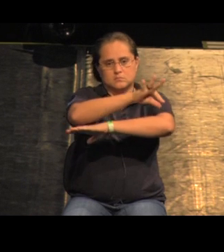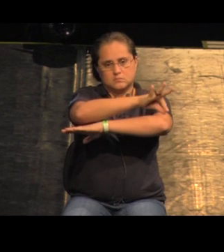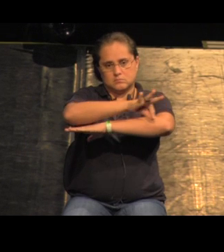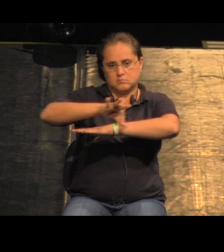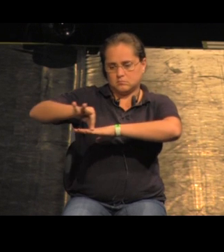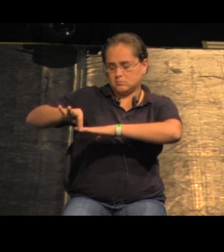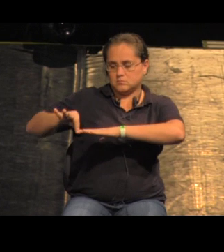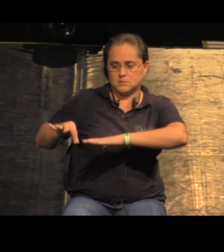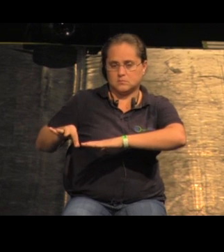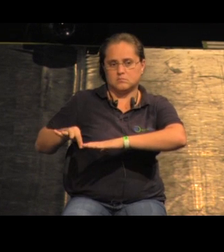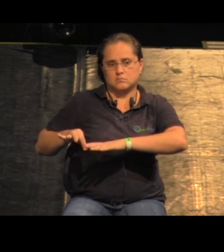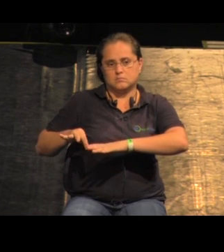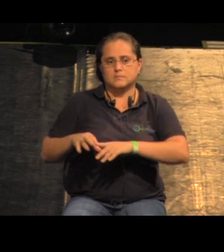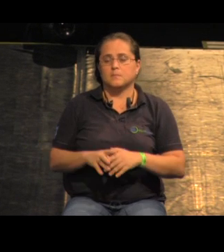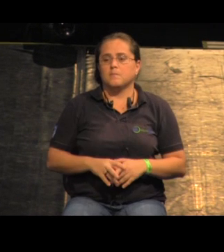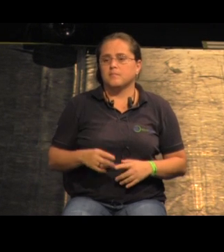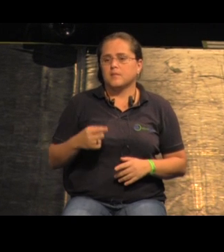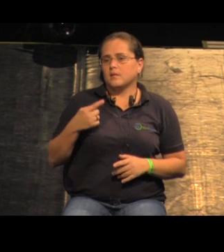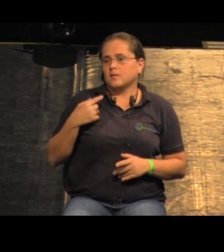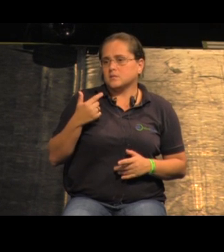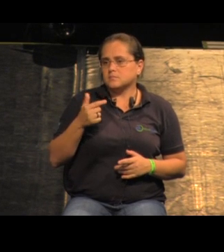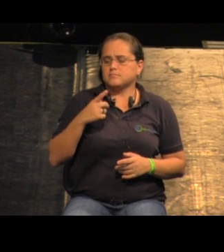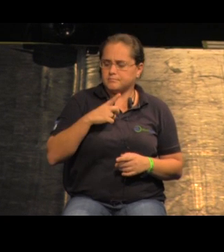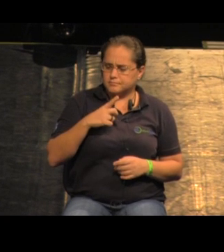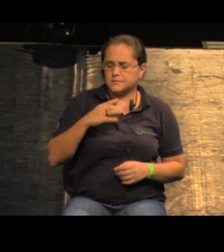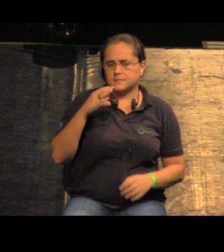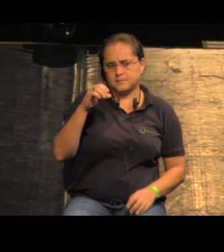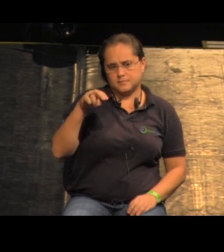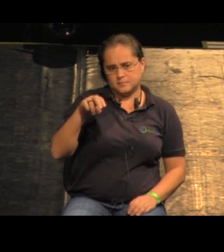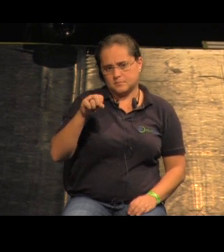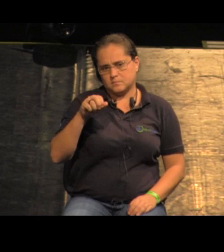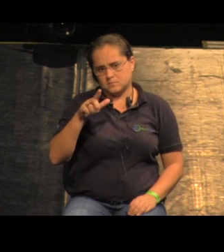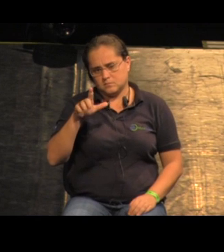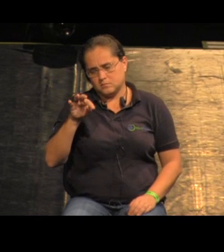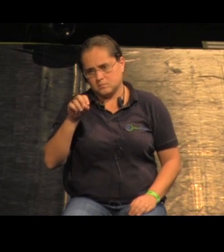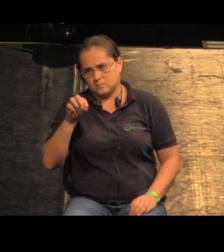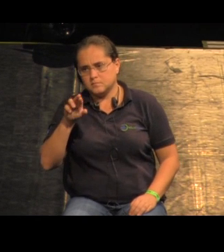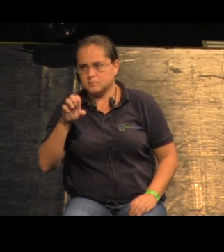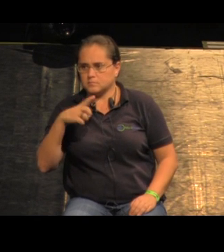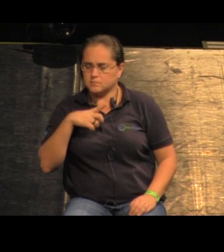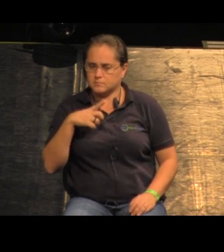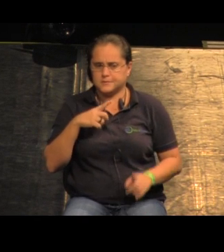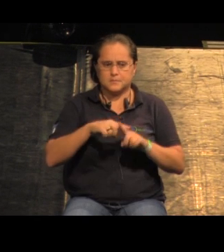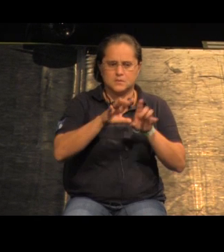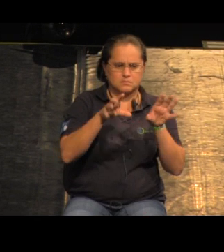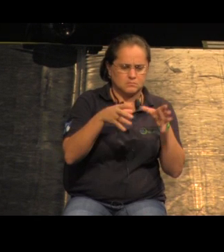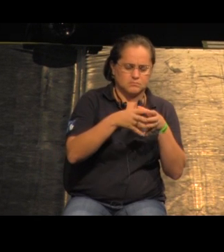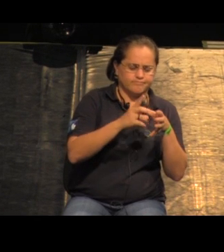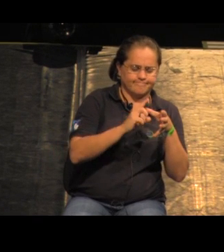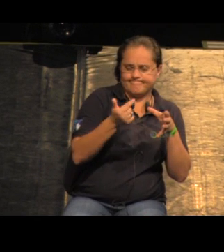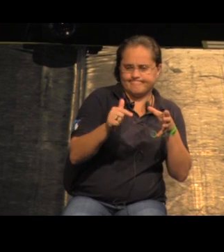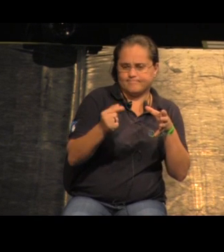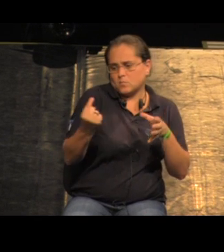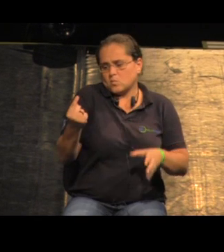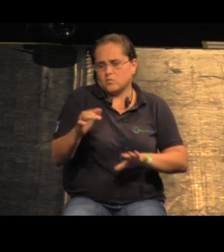a gente teve consultores mas não conseguimos montar sozinhos uma equipe que pudesse